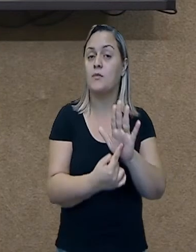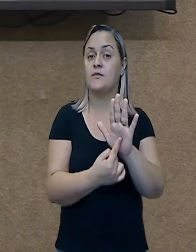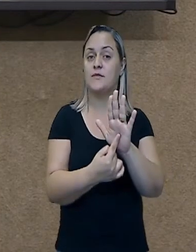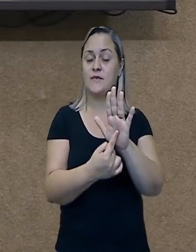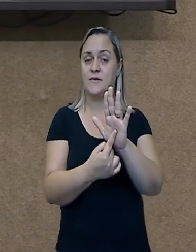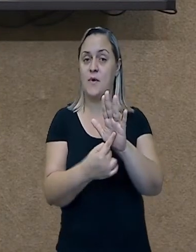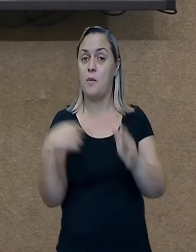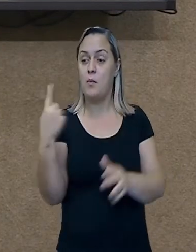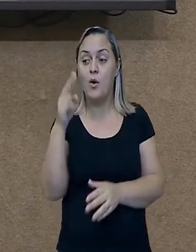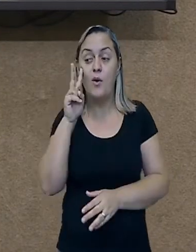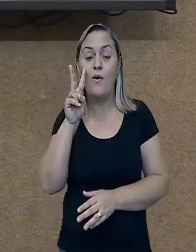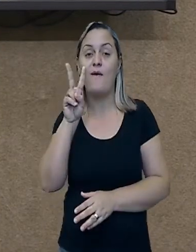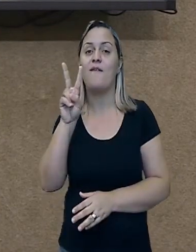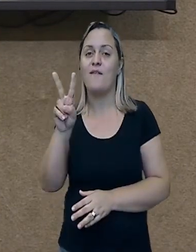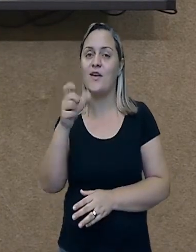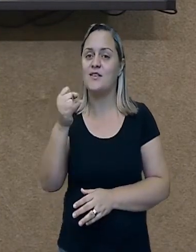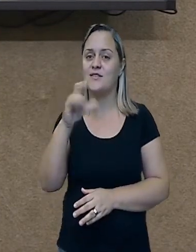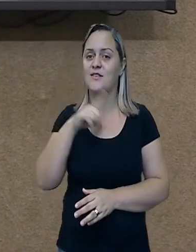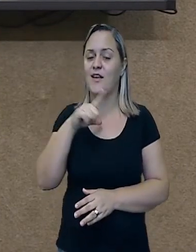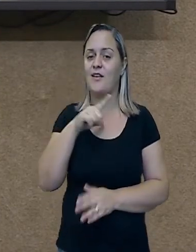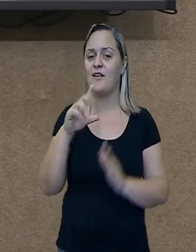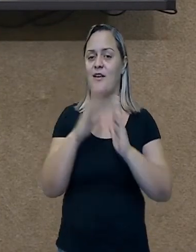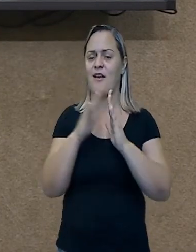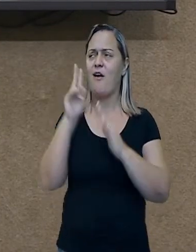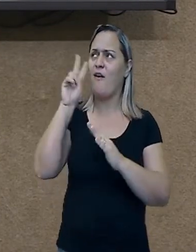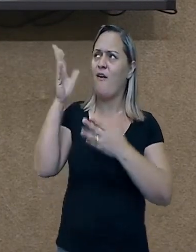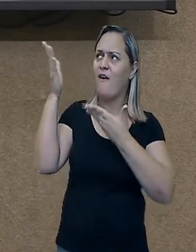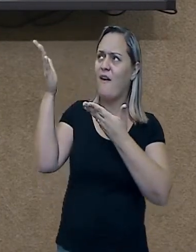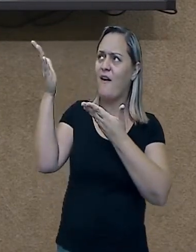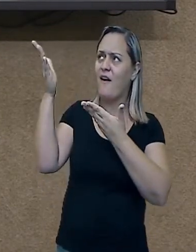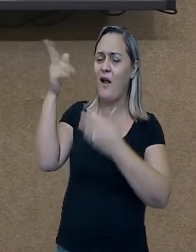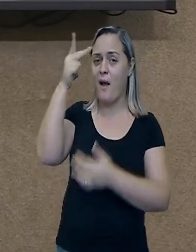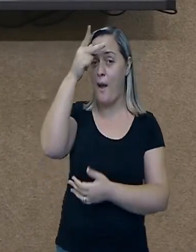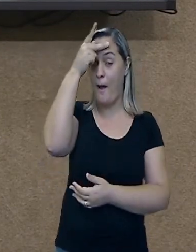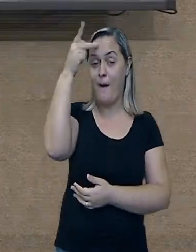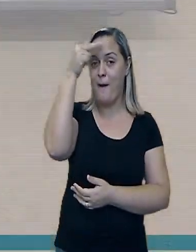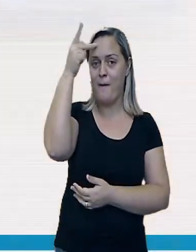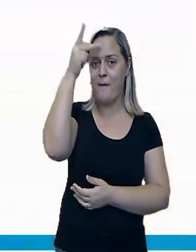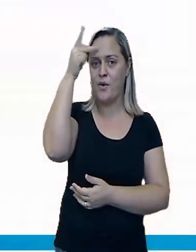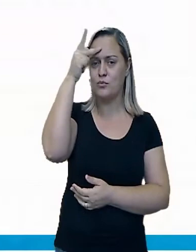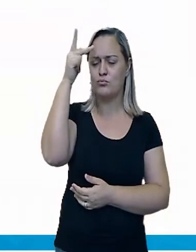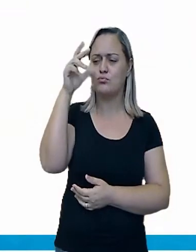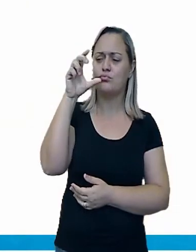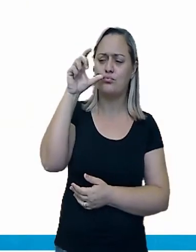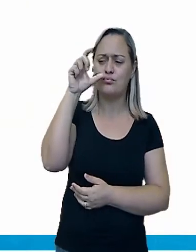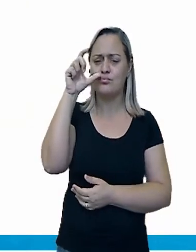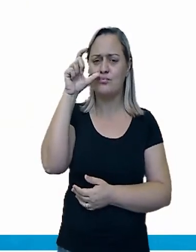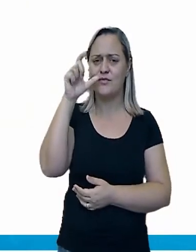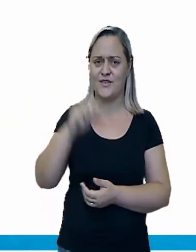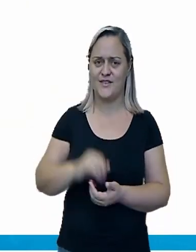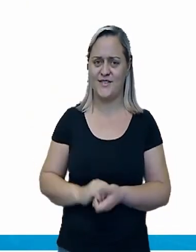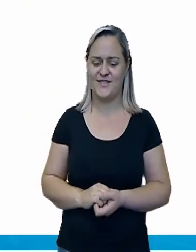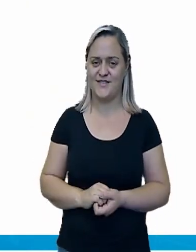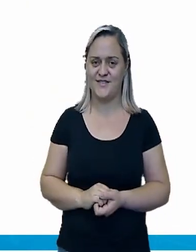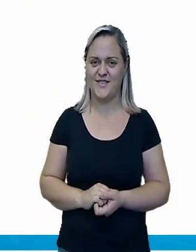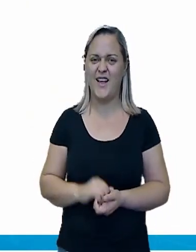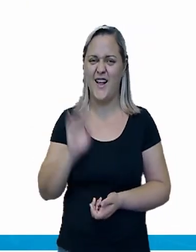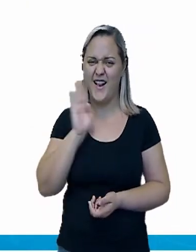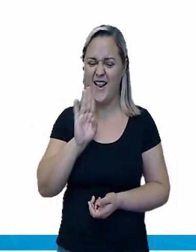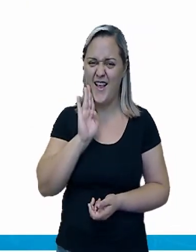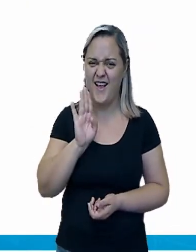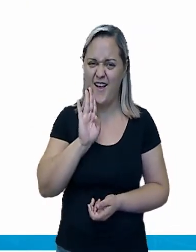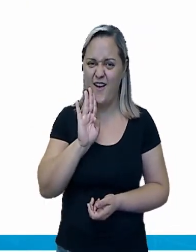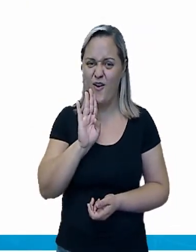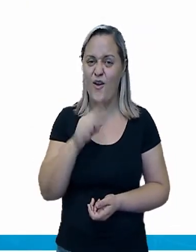em casa. Combinado? Olha aí, a pessoa vendo a foto no monóculo. Esse nosso combinado, eu vou